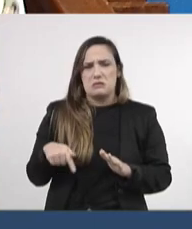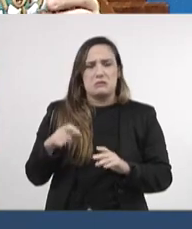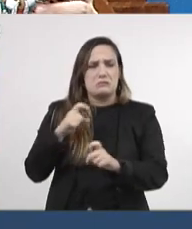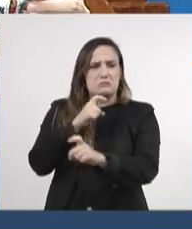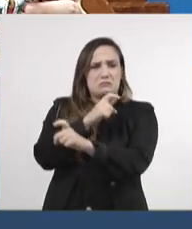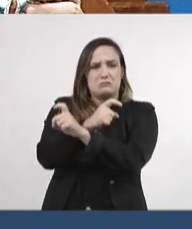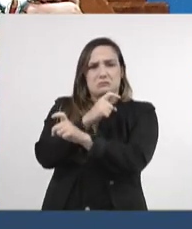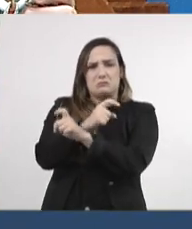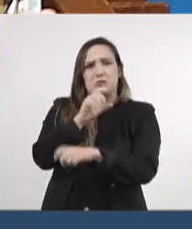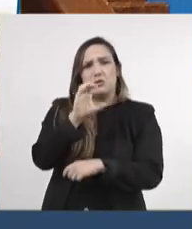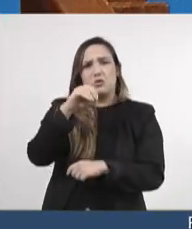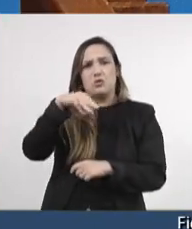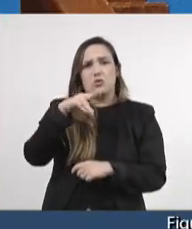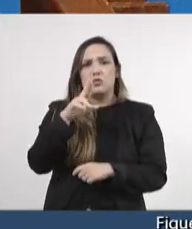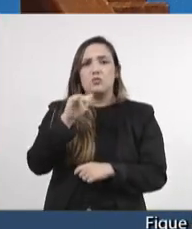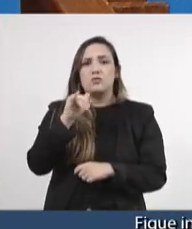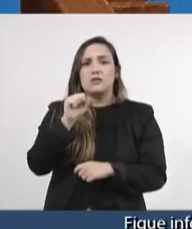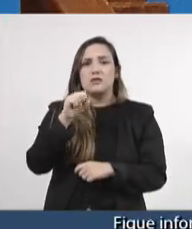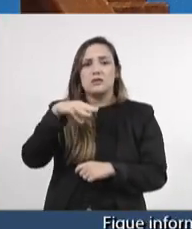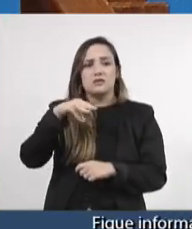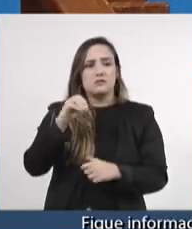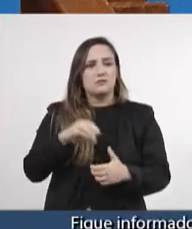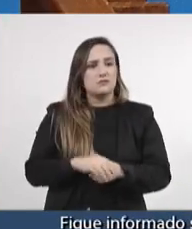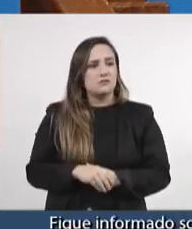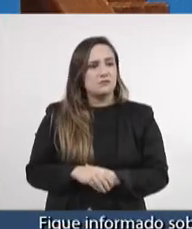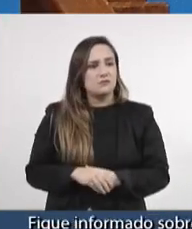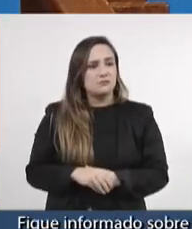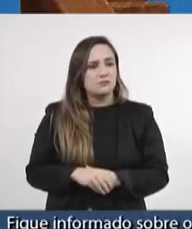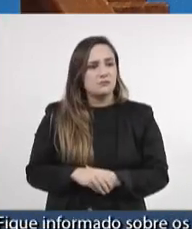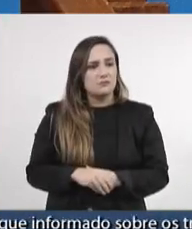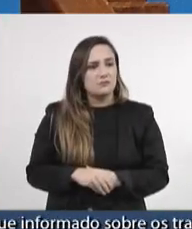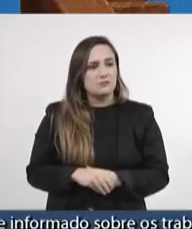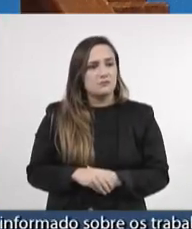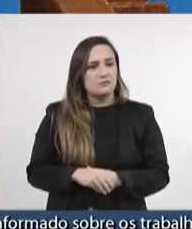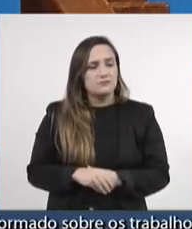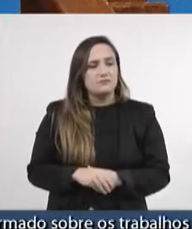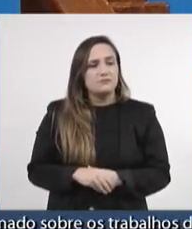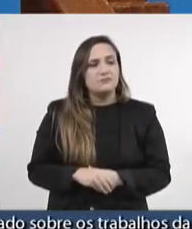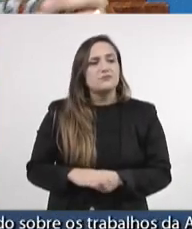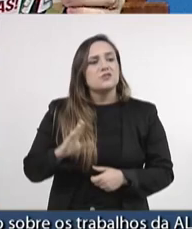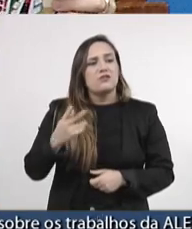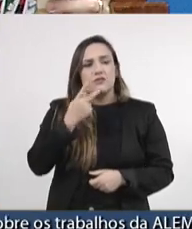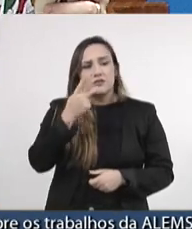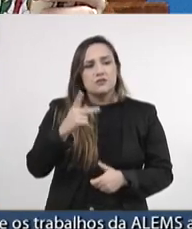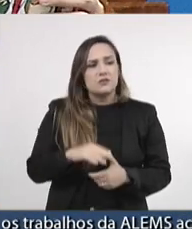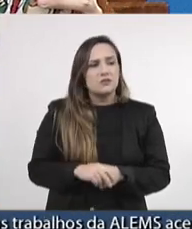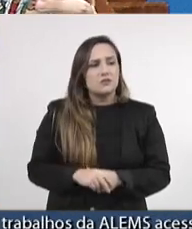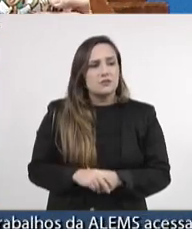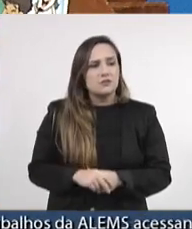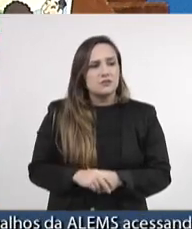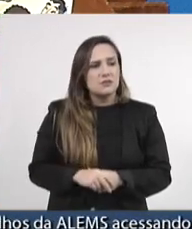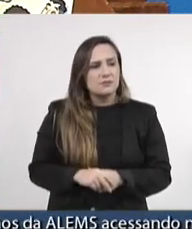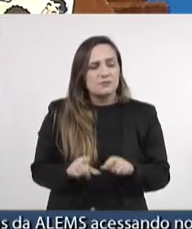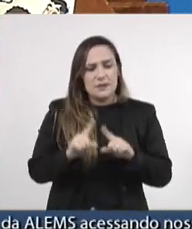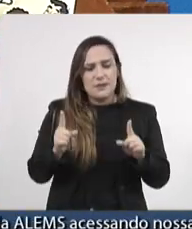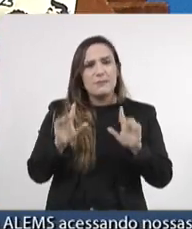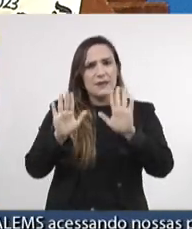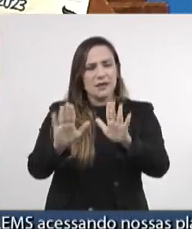e algum primeiro ministro dele, como já foi cunhado essa expressão, está cuidando disso no lugar.